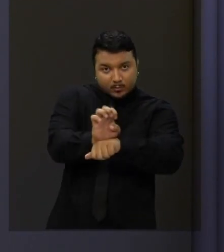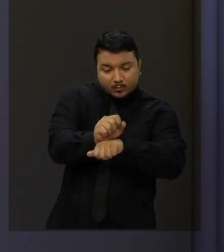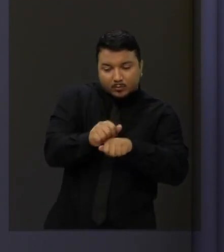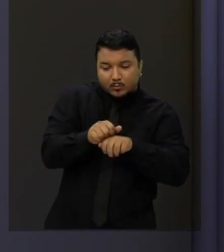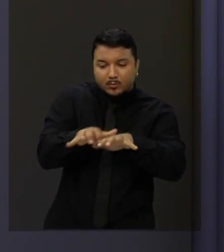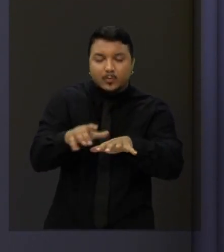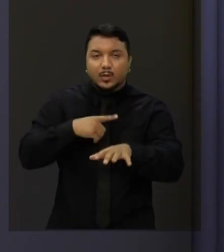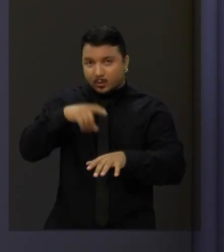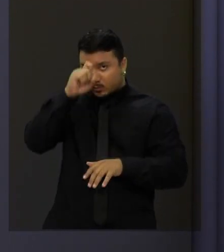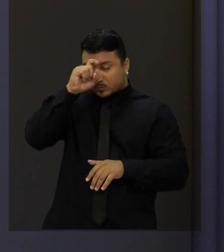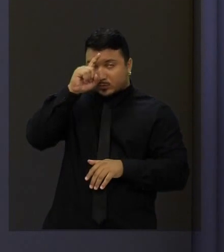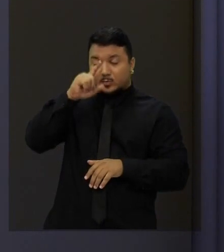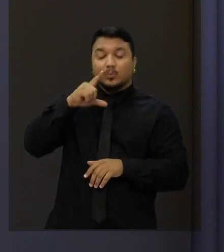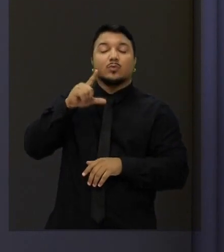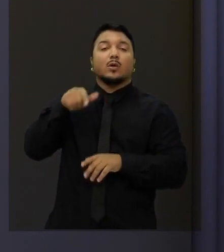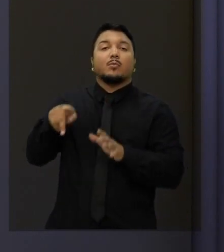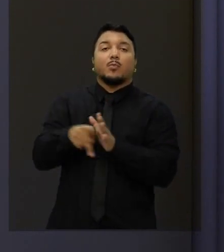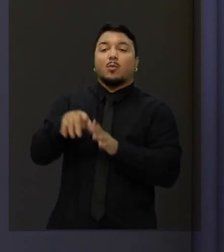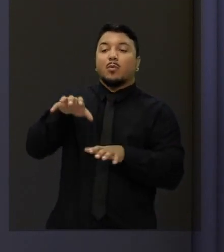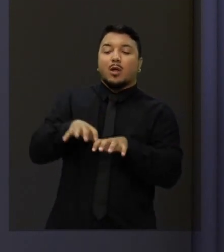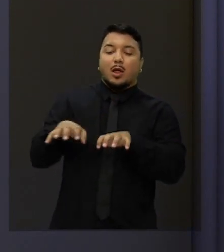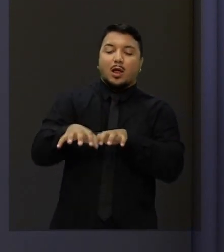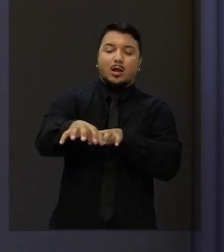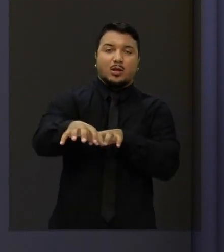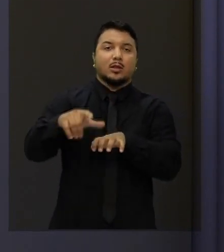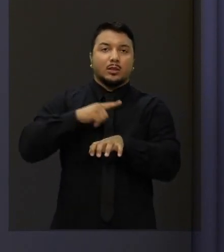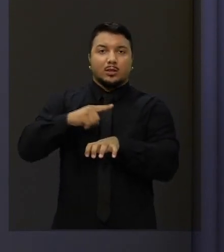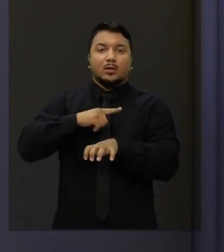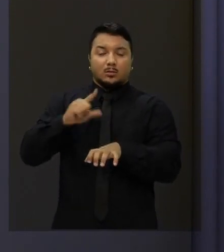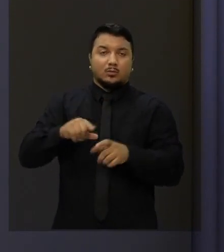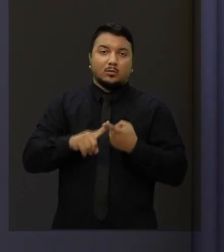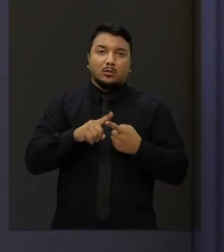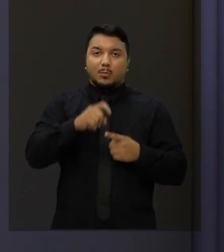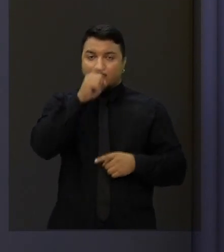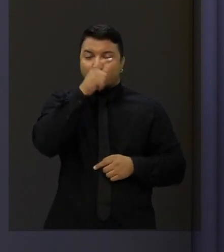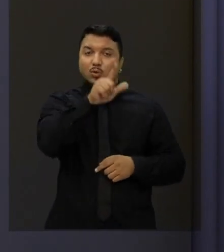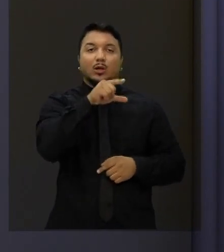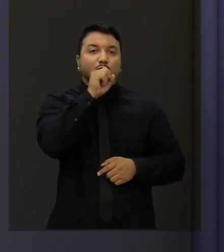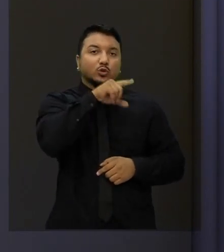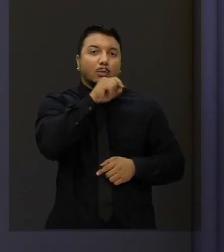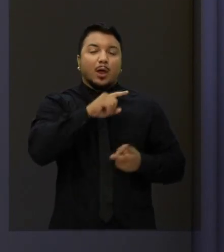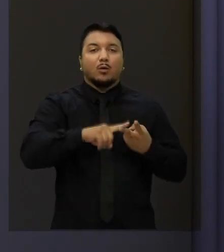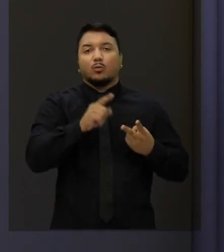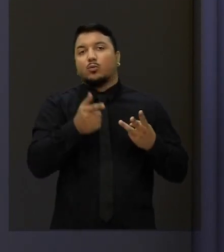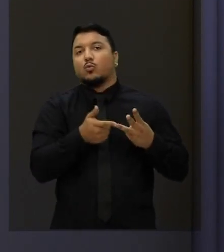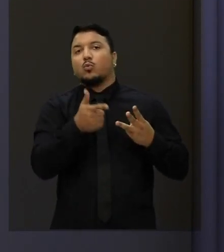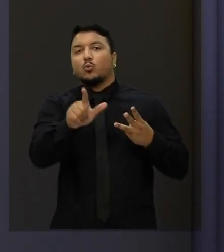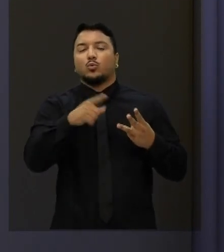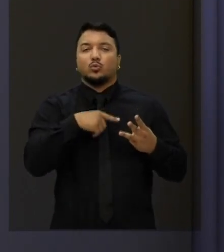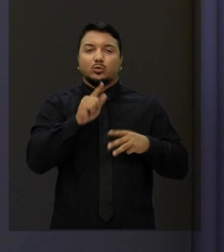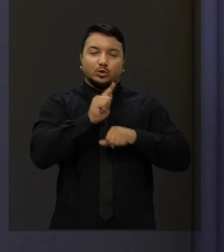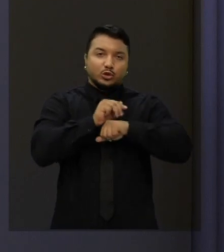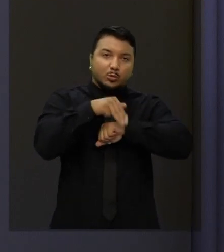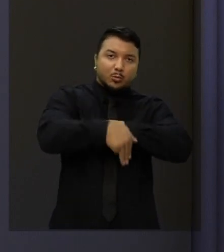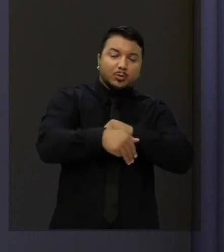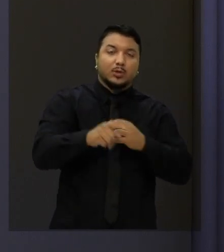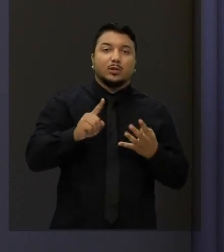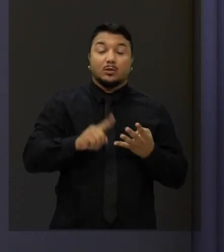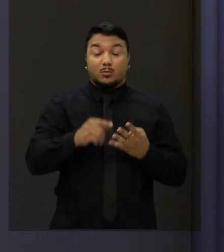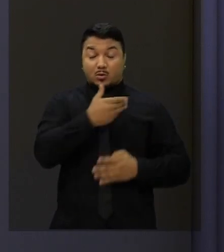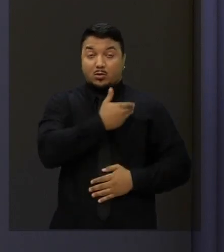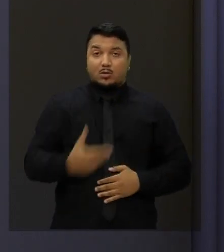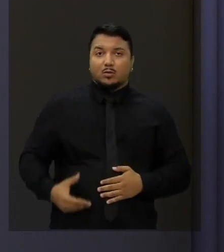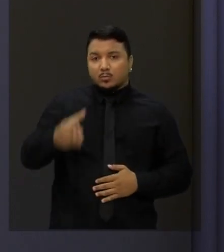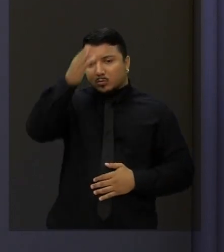construímos um hospital regional lá no Cariri, nós construímos um hospital regional em Sobral, um hospital regional em Kixeramubim, o governador Camilo